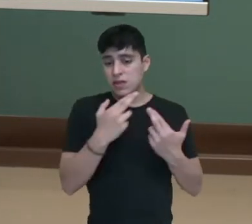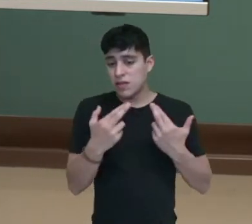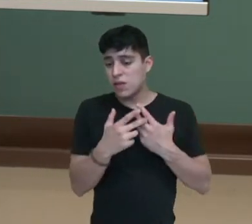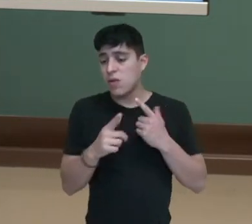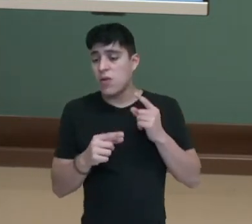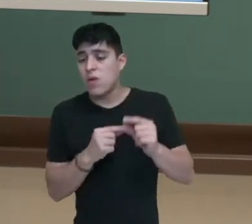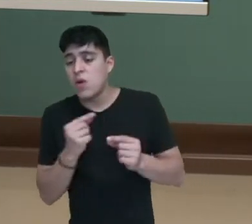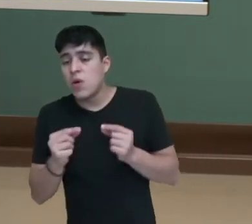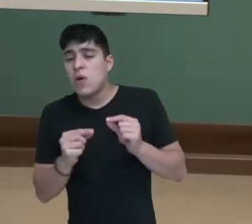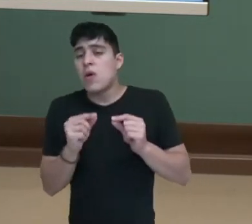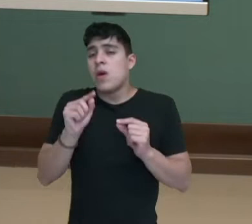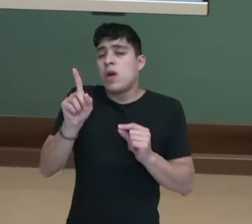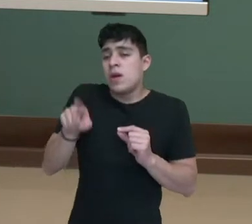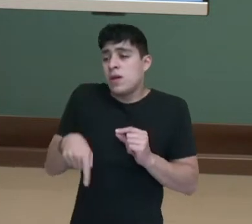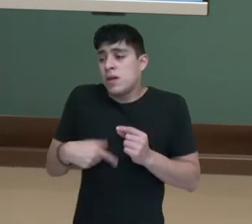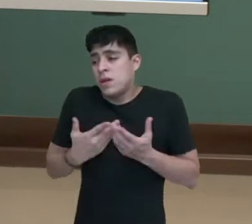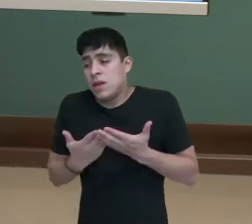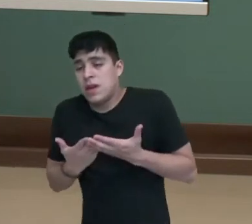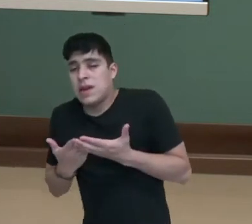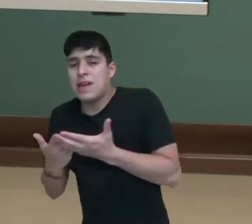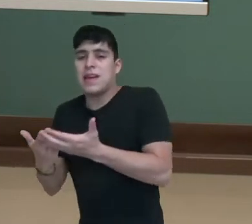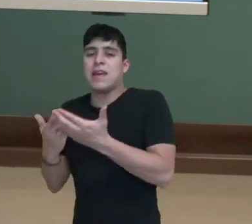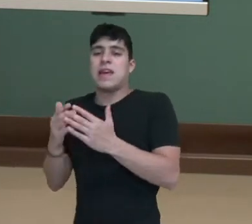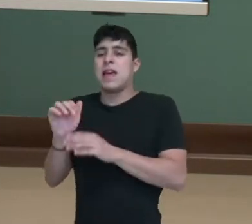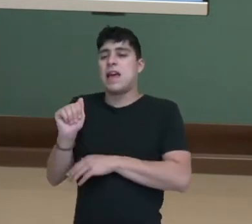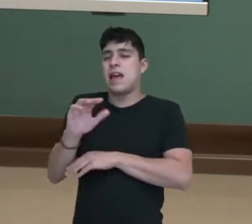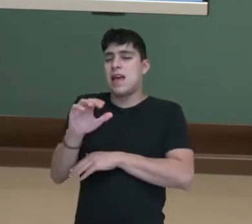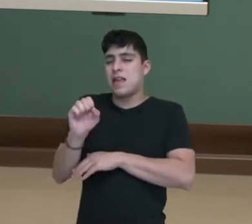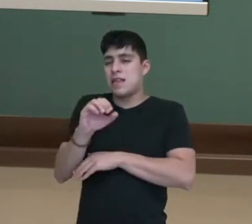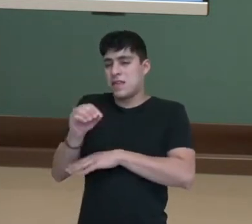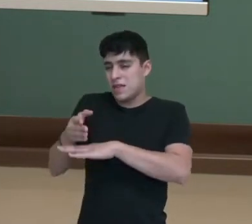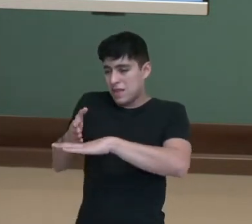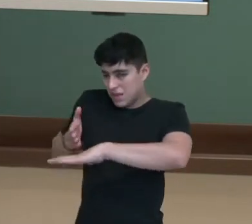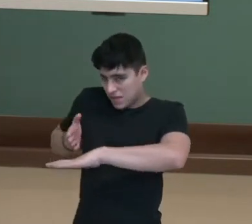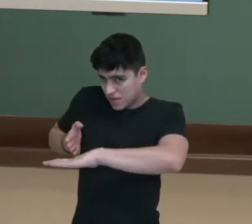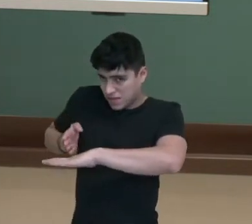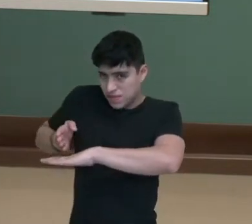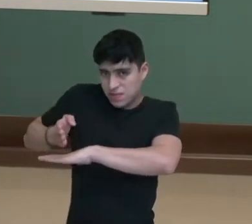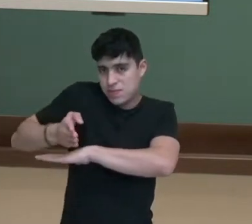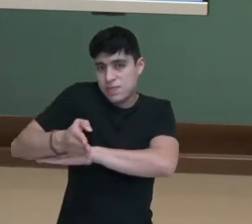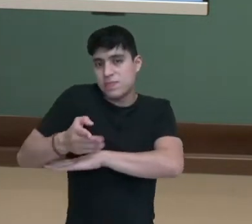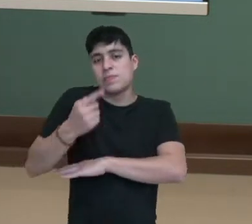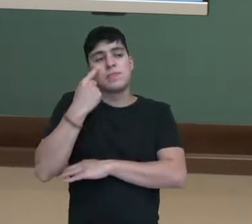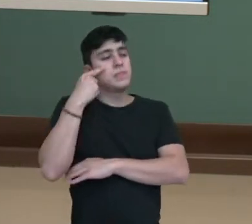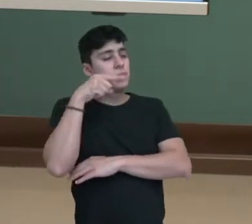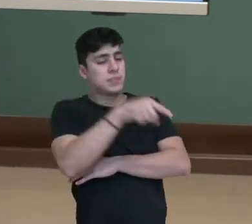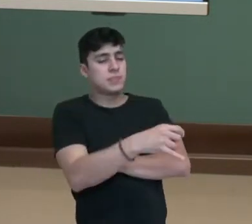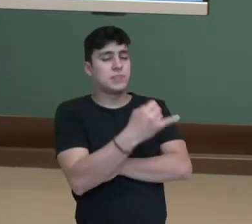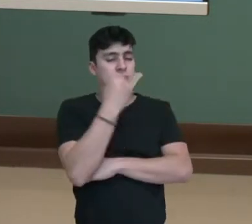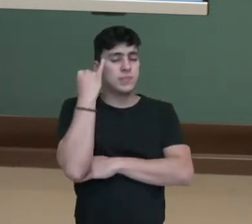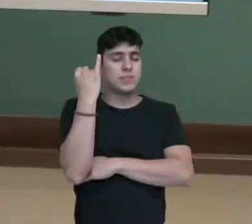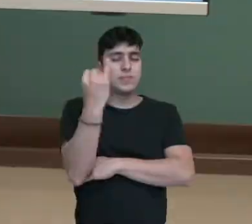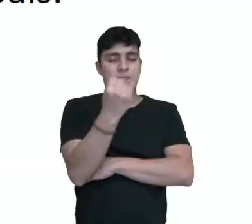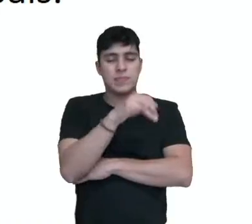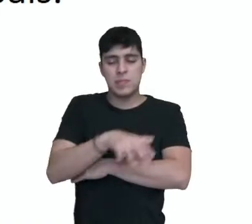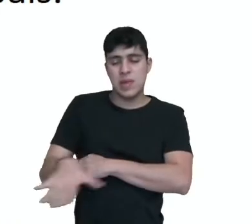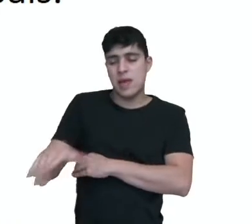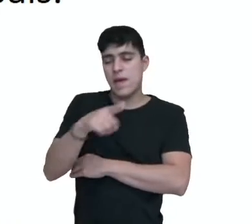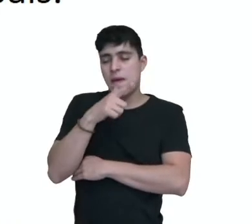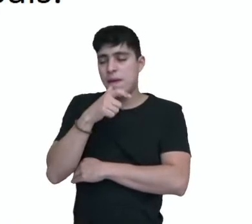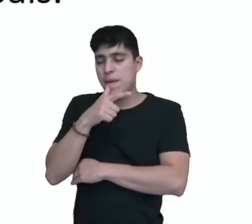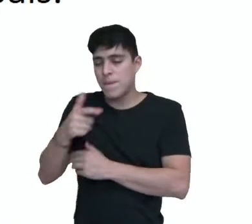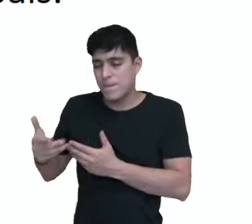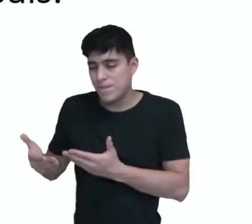acesso aos veículos de transporte. E logicamente aqui você identifica a importância no setor marítimo. Dentro